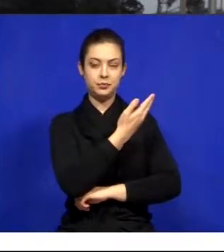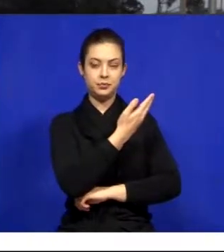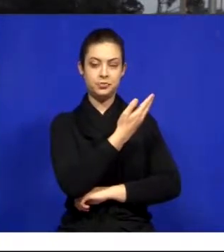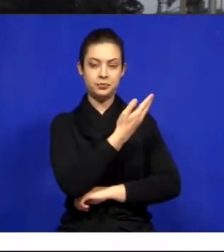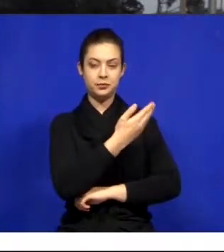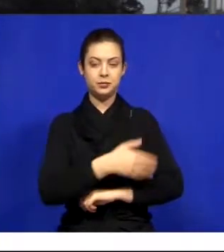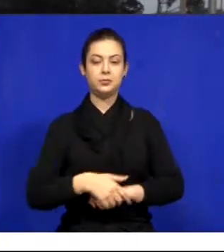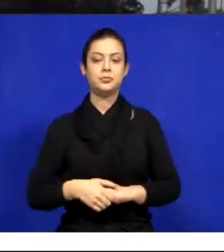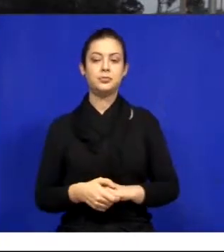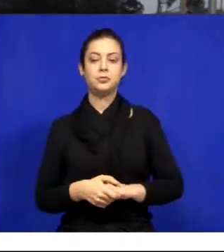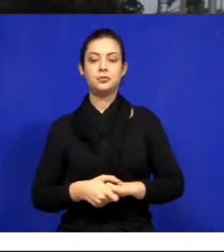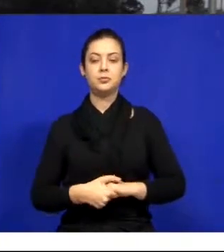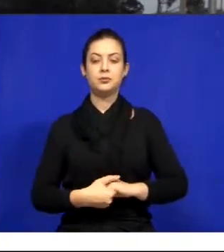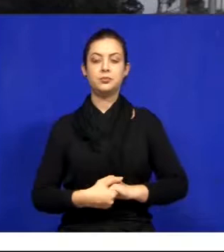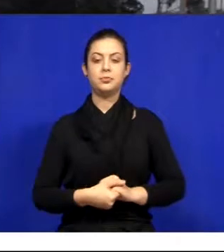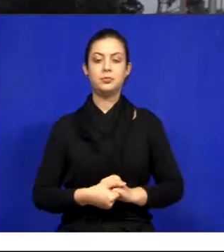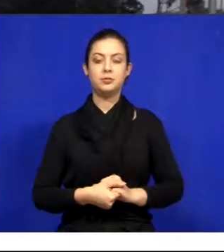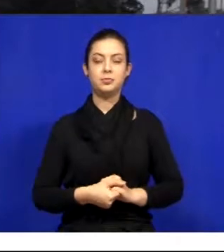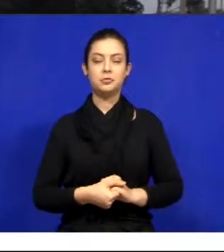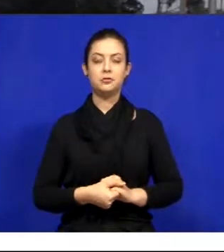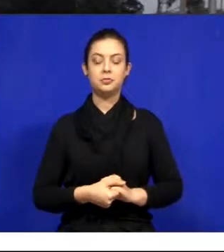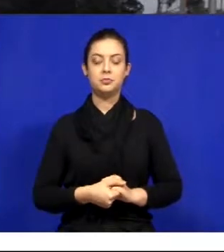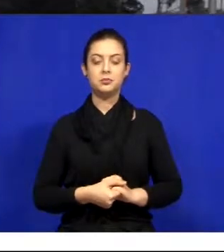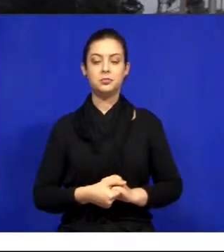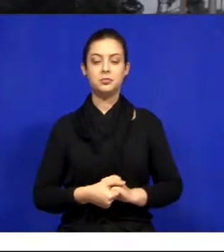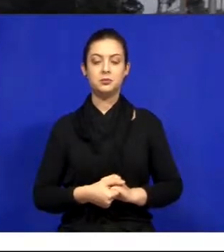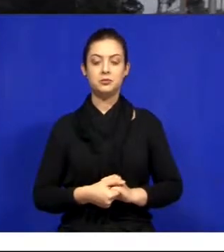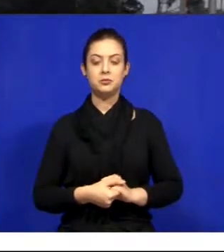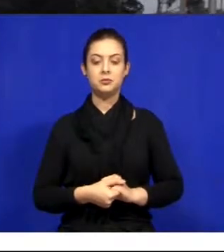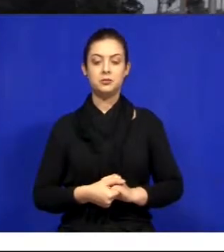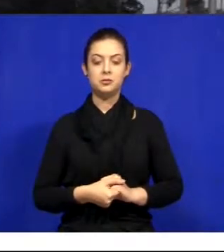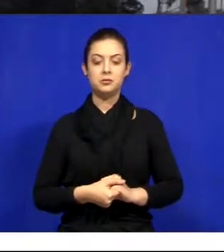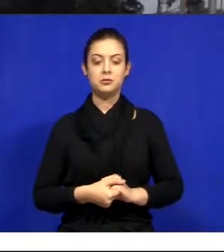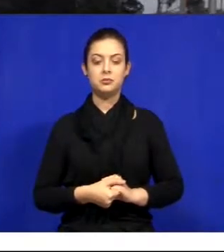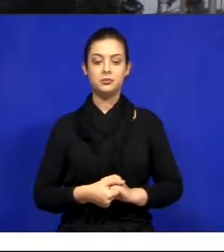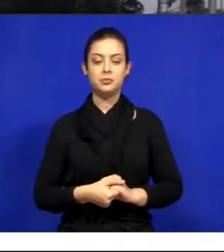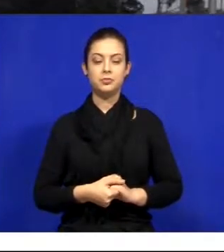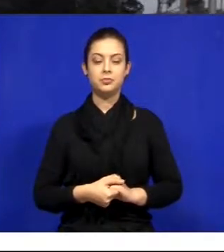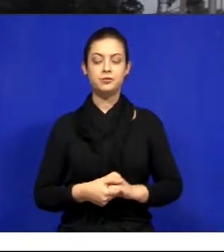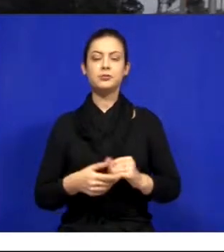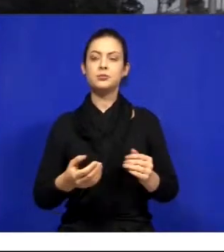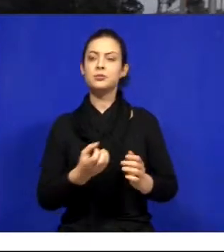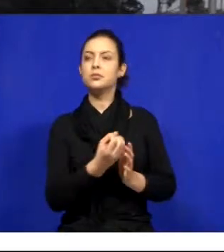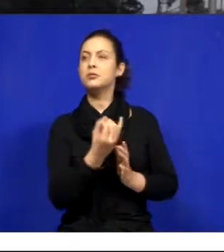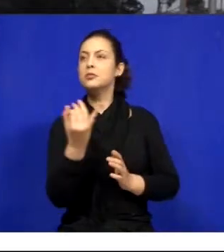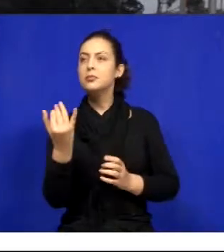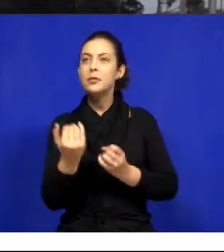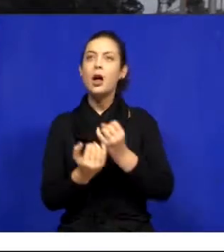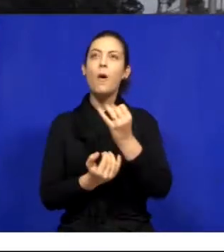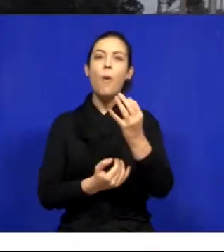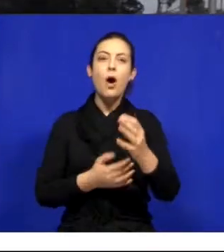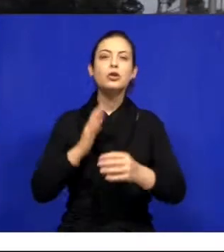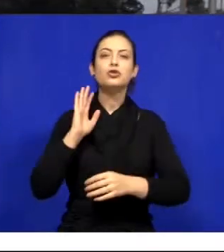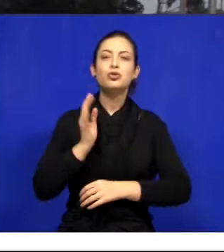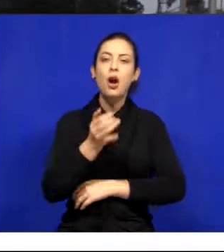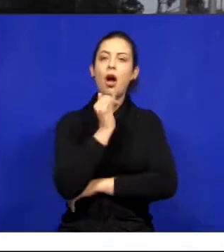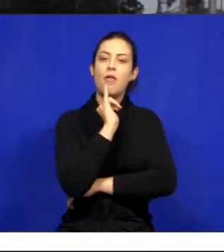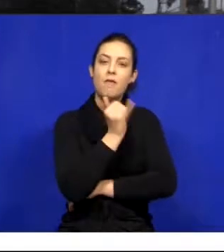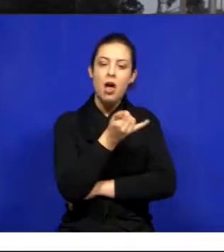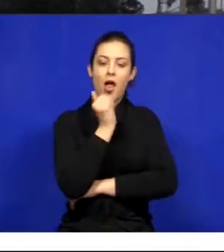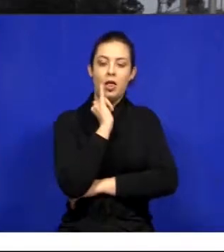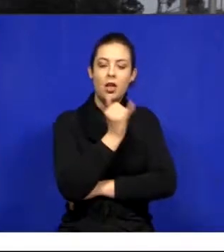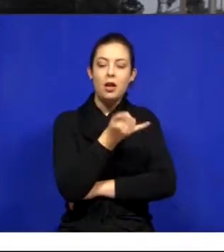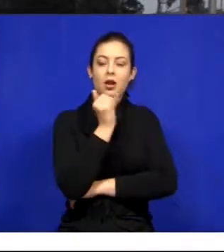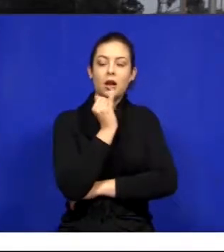Veraneio, Ijar e Irajá. Quanto de vez eu falei dessa praca aqui? Mas